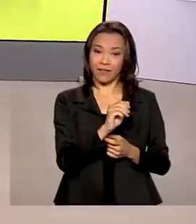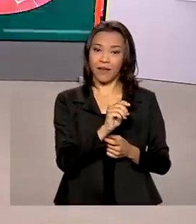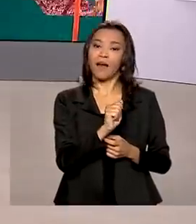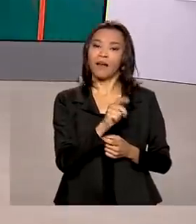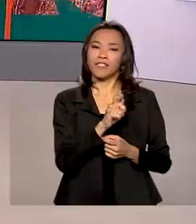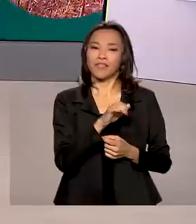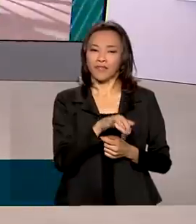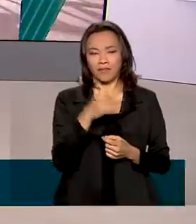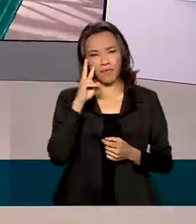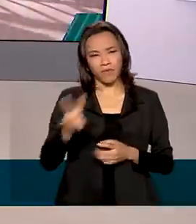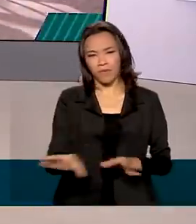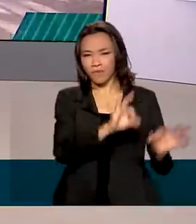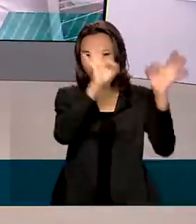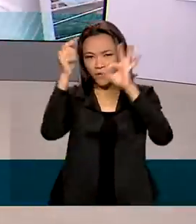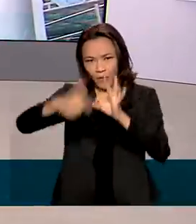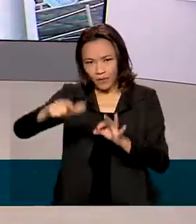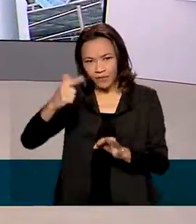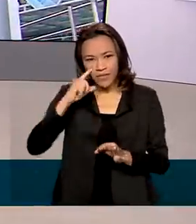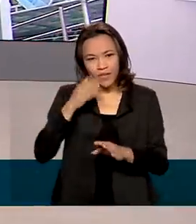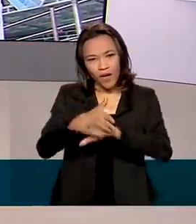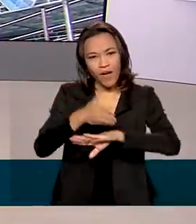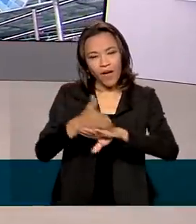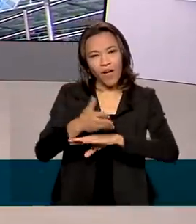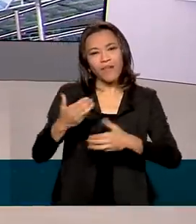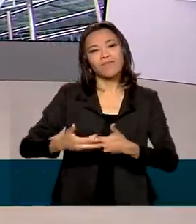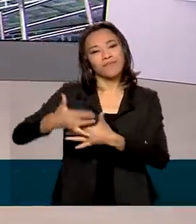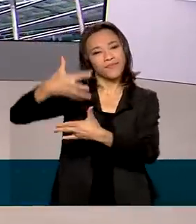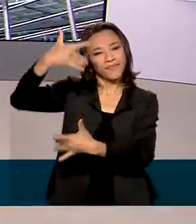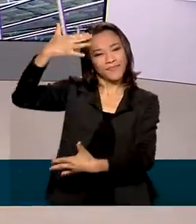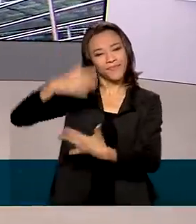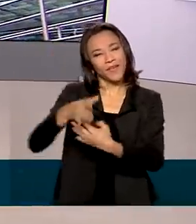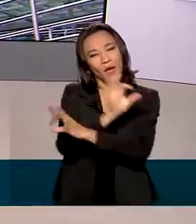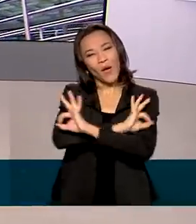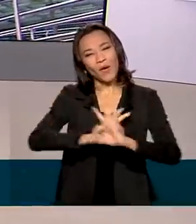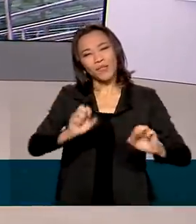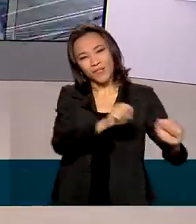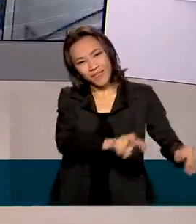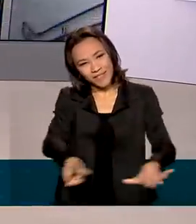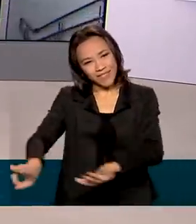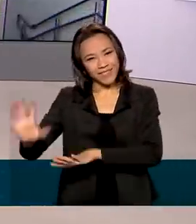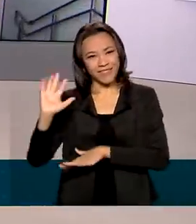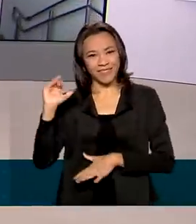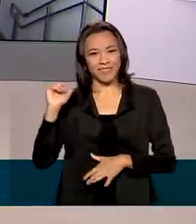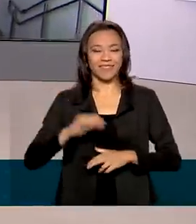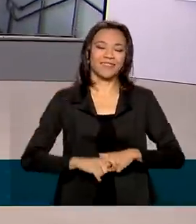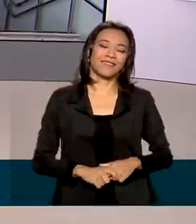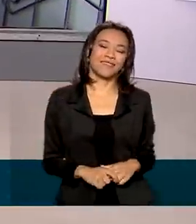reportagens de hoje, acesse as nossas redes sociais. Um excelente início de semana para você e até amanhã. Tchau, tchau.